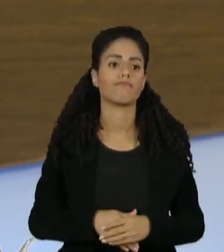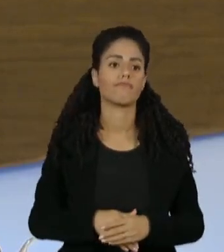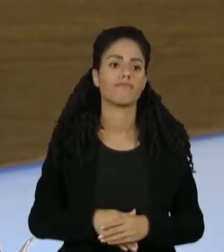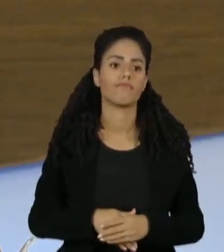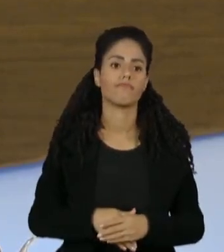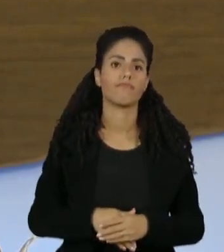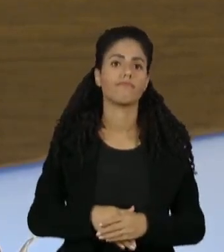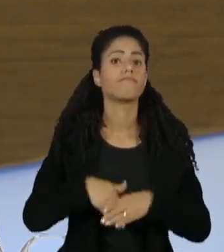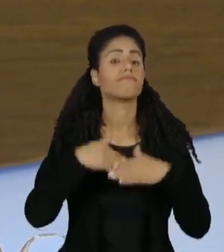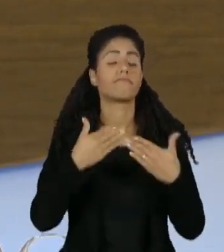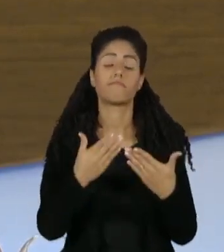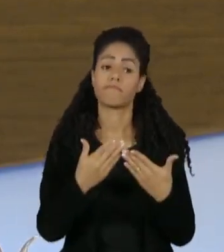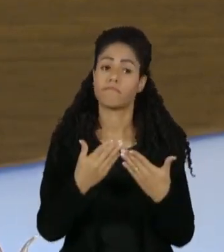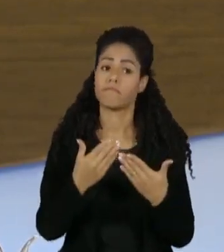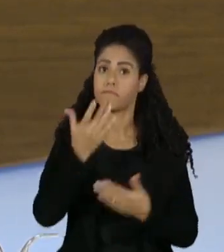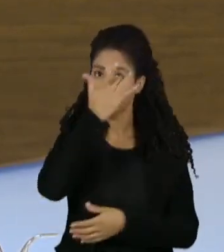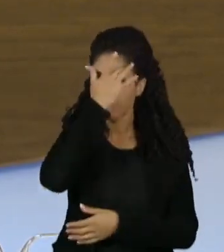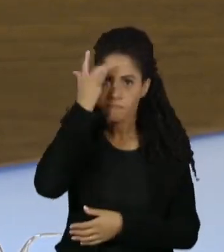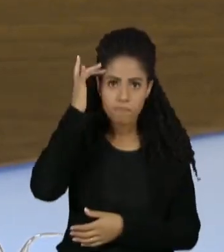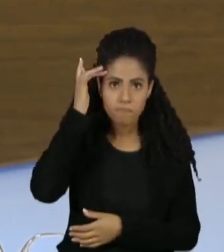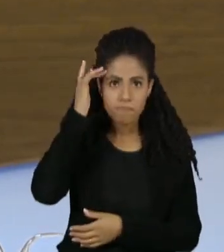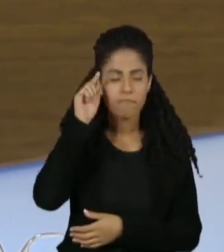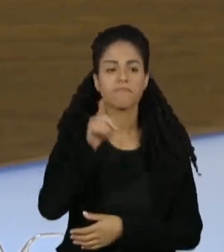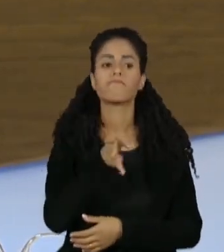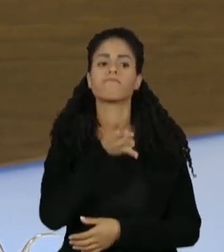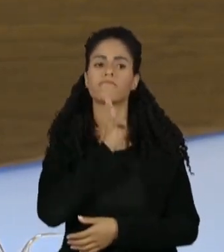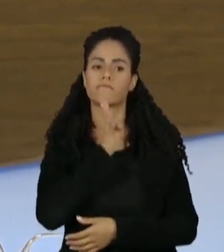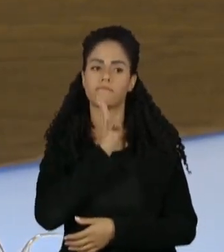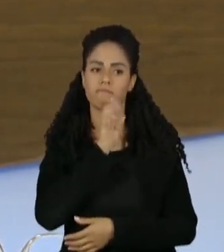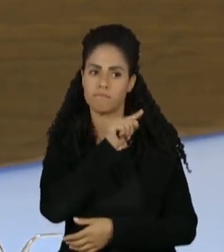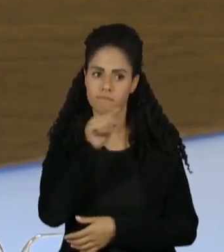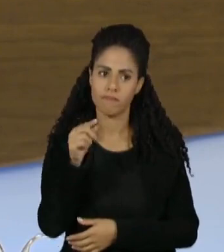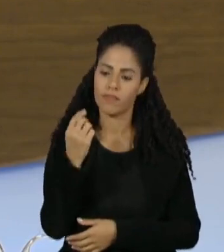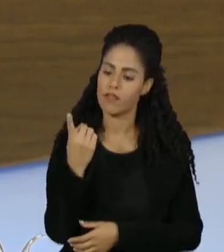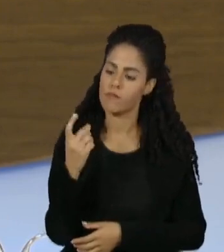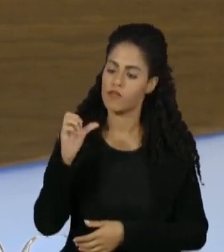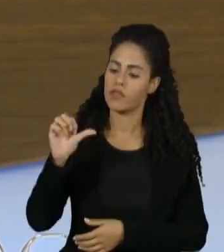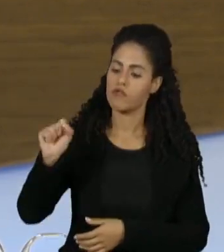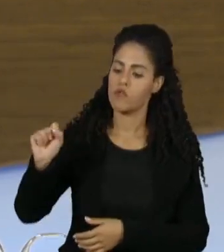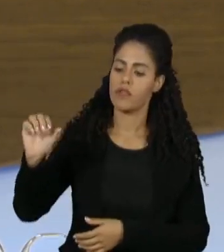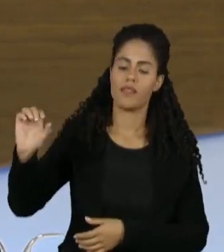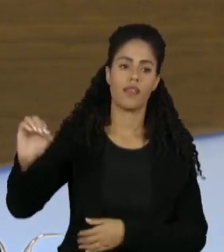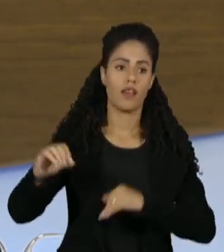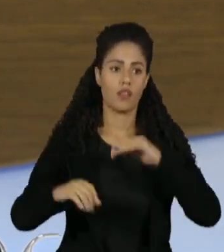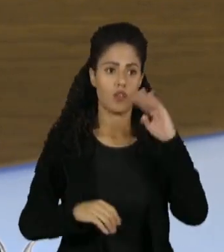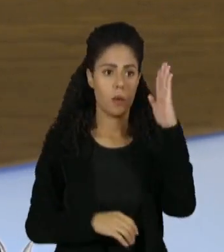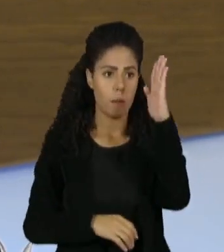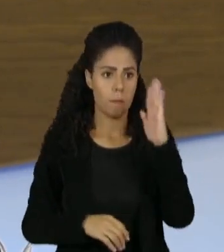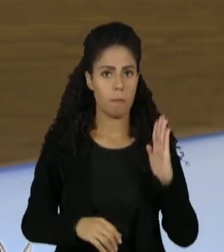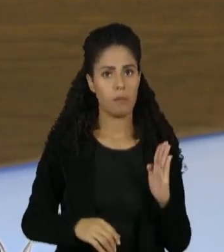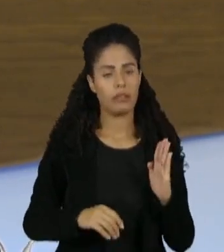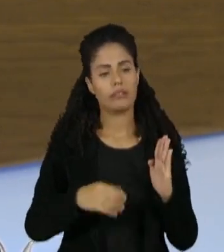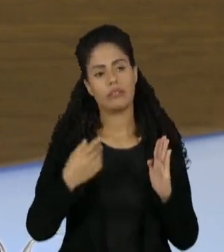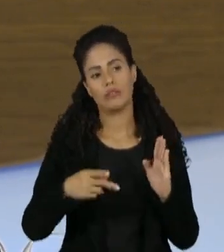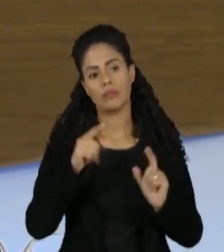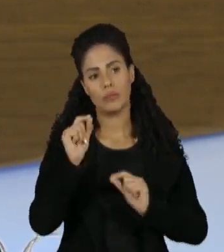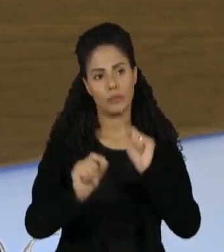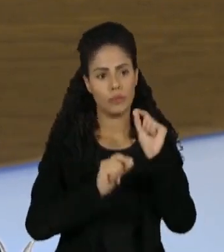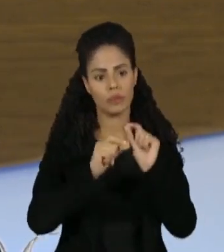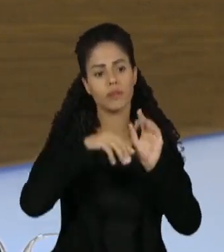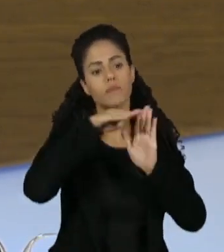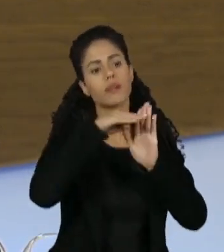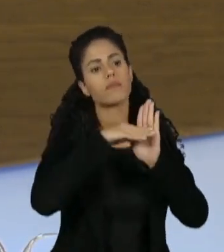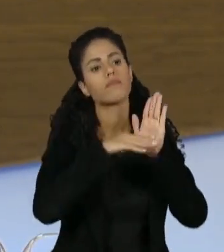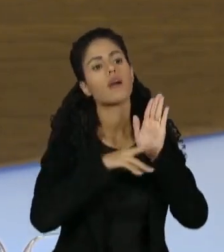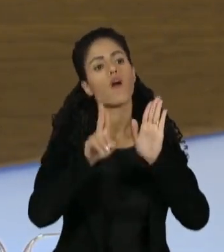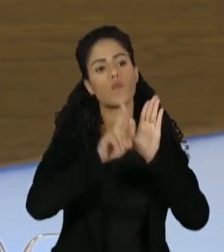Patrícia, pouca gente sabe de uma história que eu sei que você conhece também, que nos anos 80, o Brasil foi o palco de um experimento que pautou o